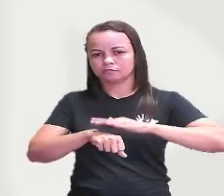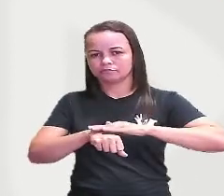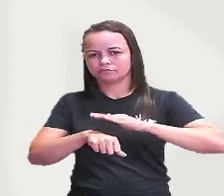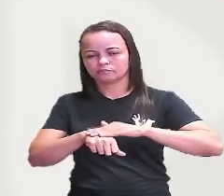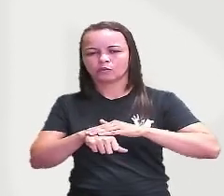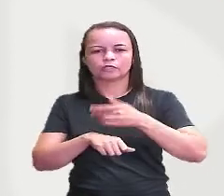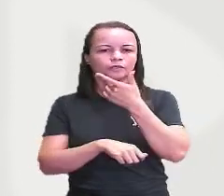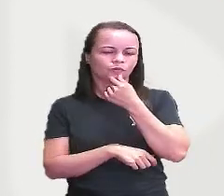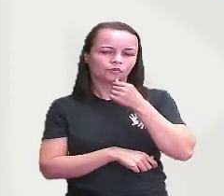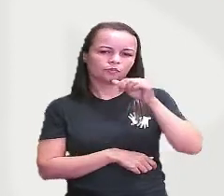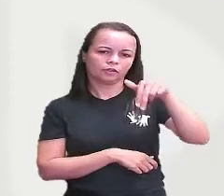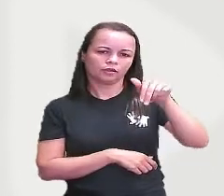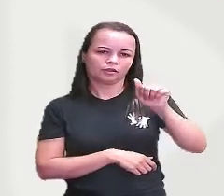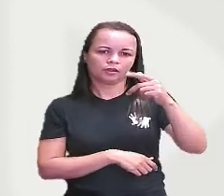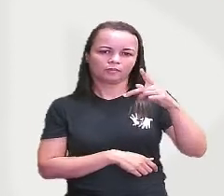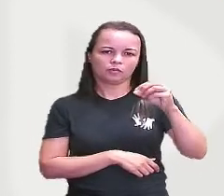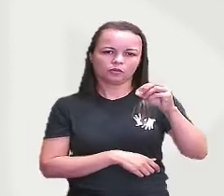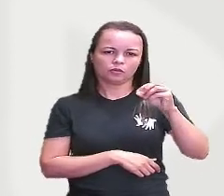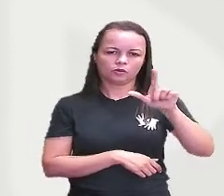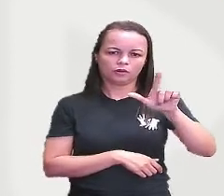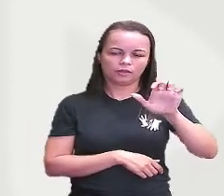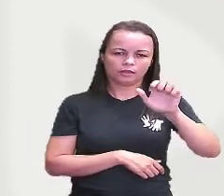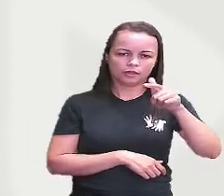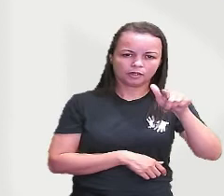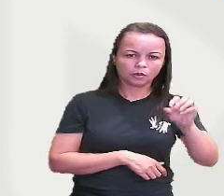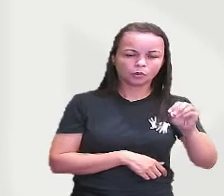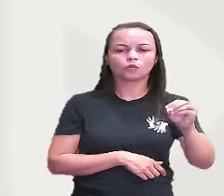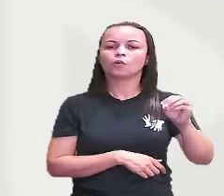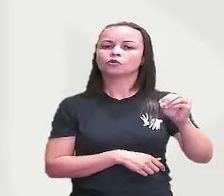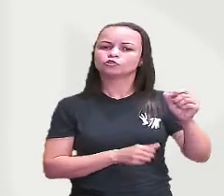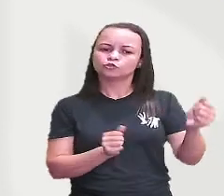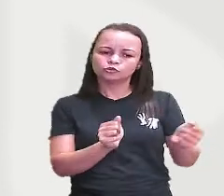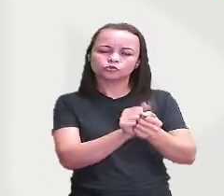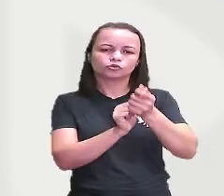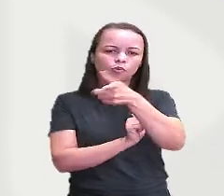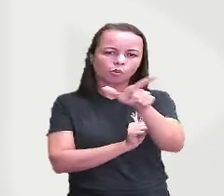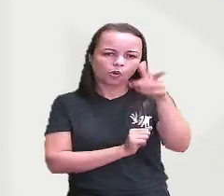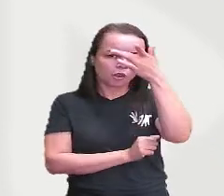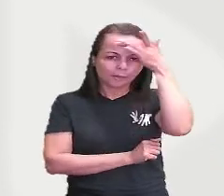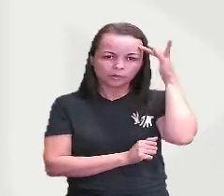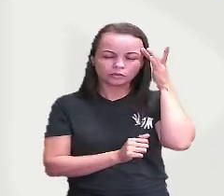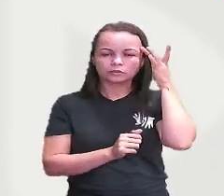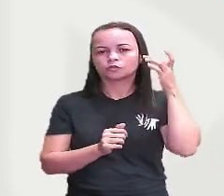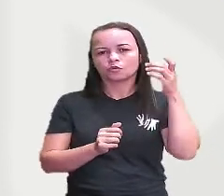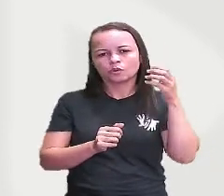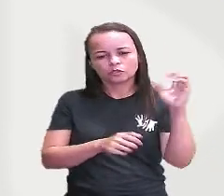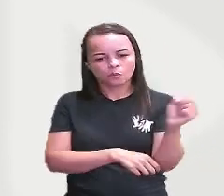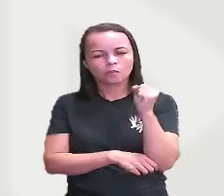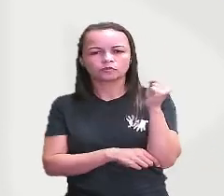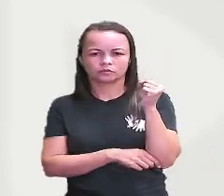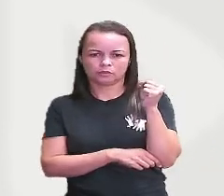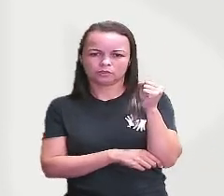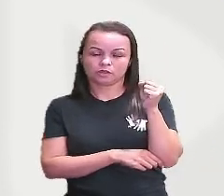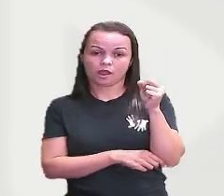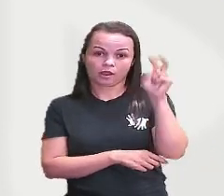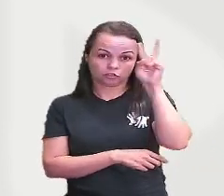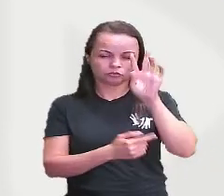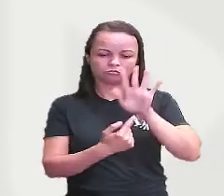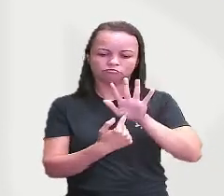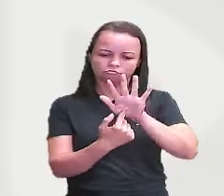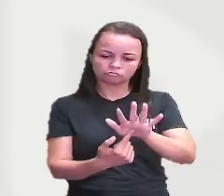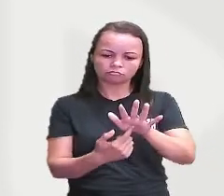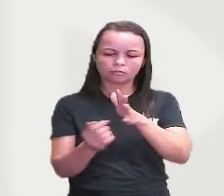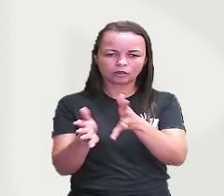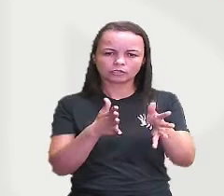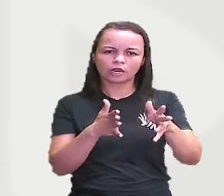em que Napoleão junto a outras pessoas tomam o poder por mais que a história nos mostre isso a leitura que a gente